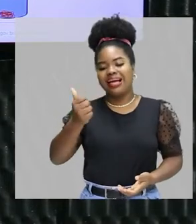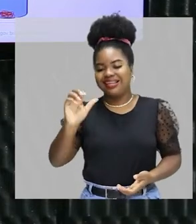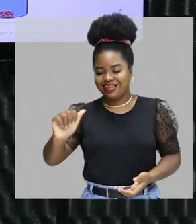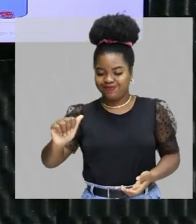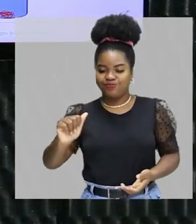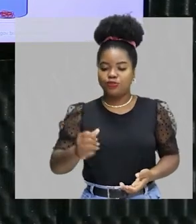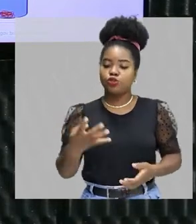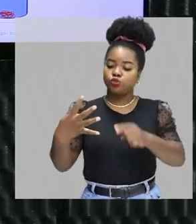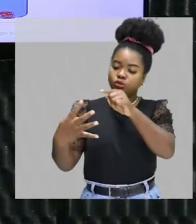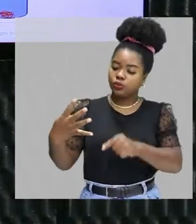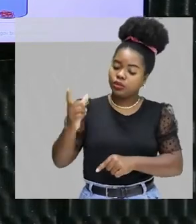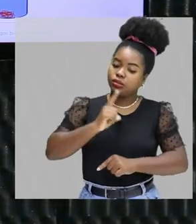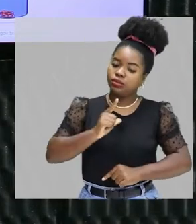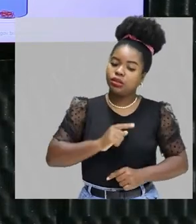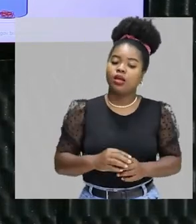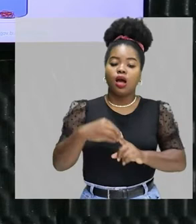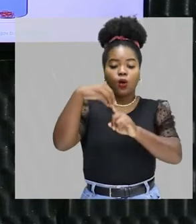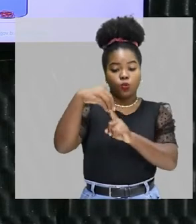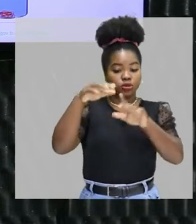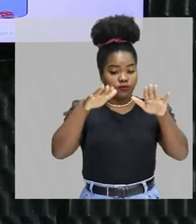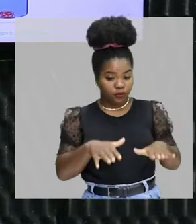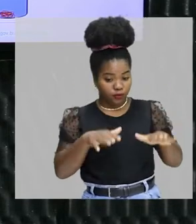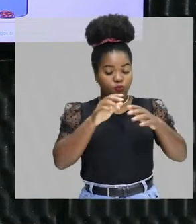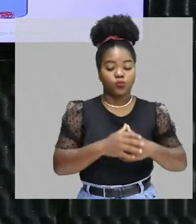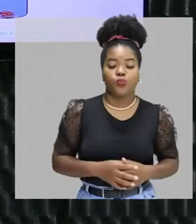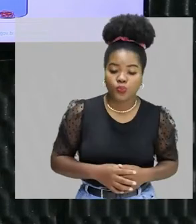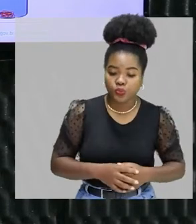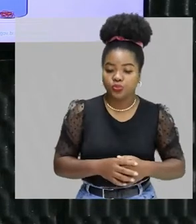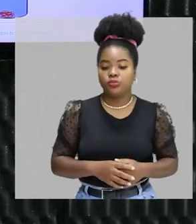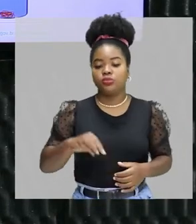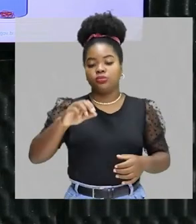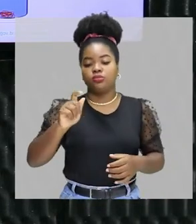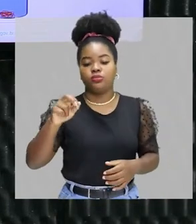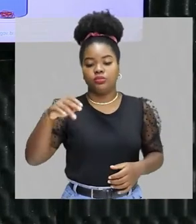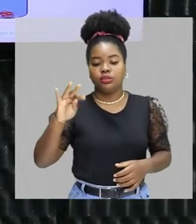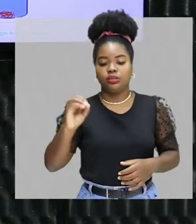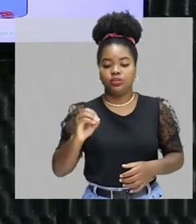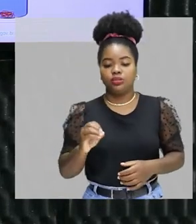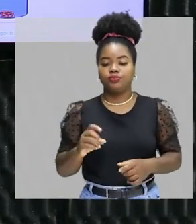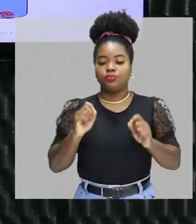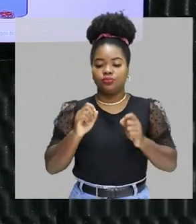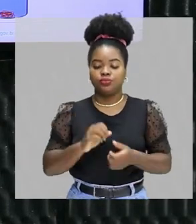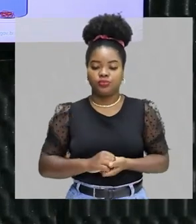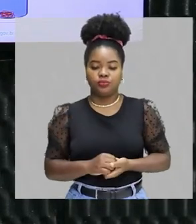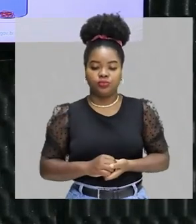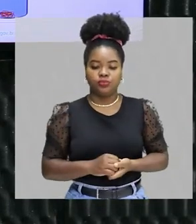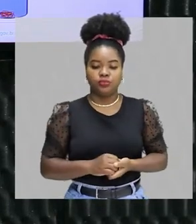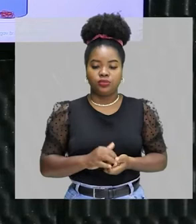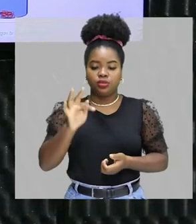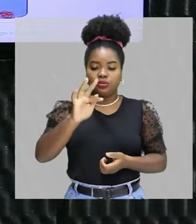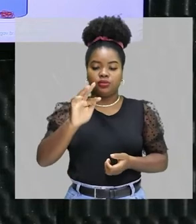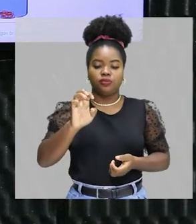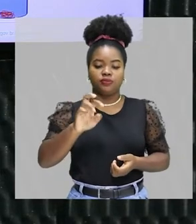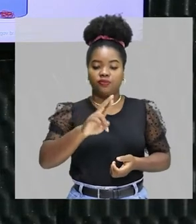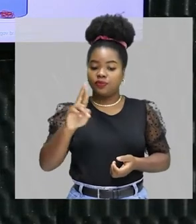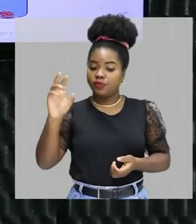quatro que sobraram, a única substância com propriedades magnéticas, é o ferro,